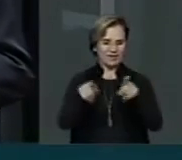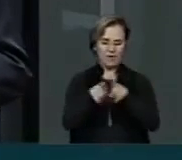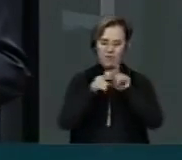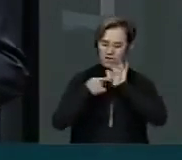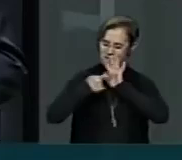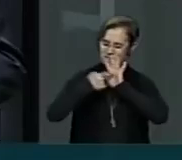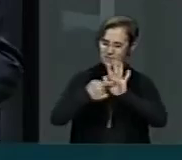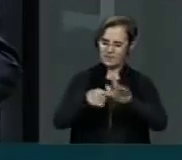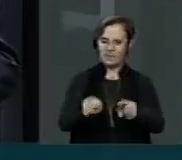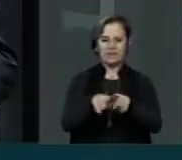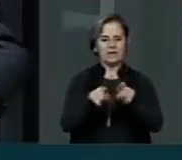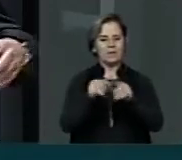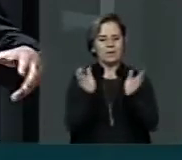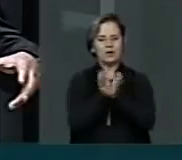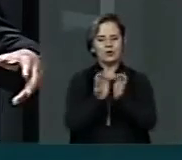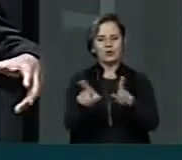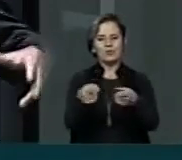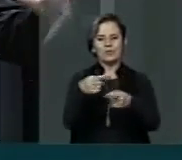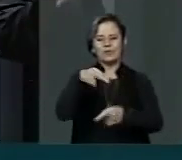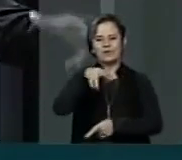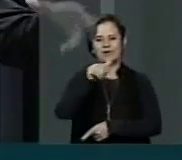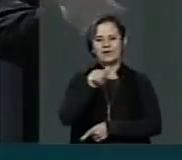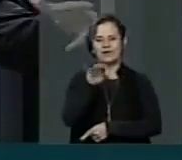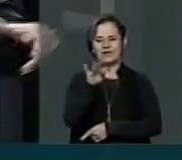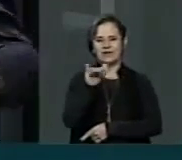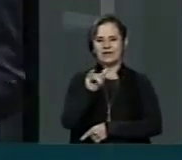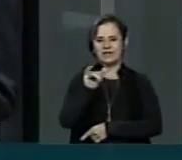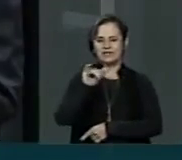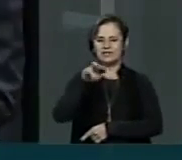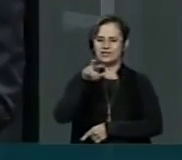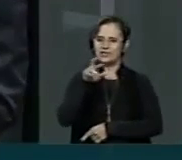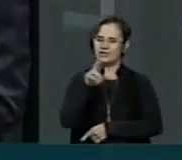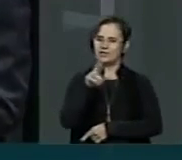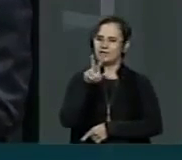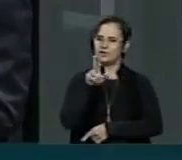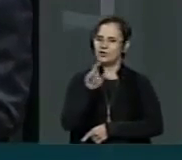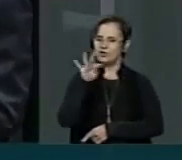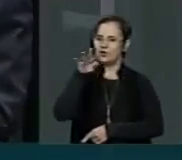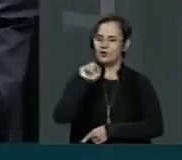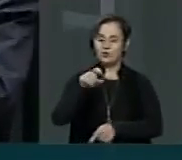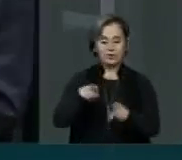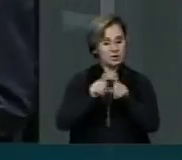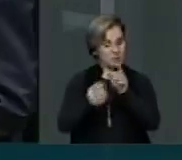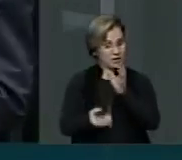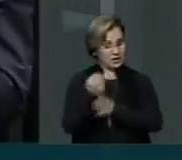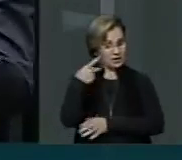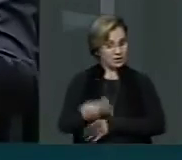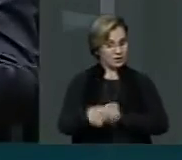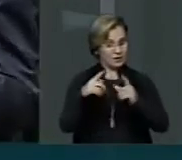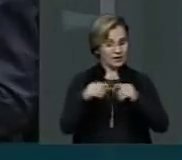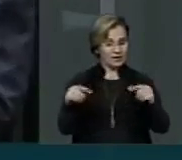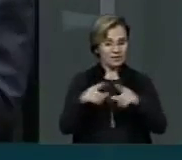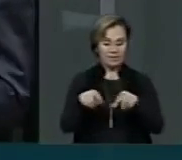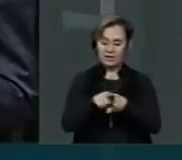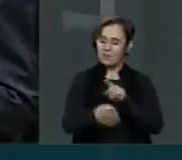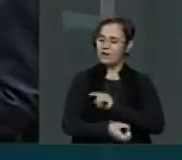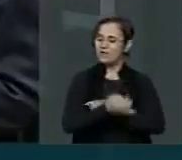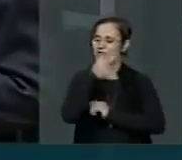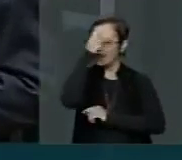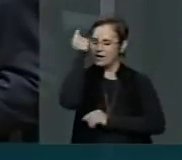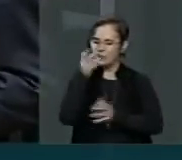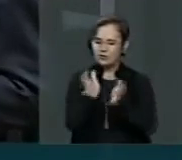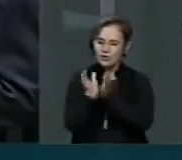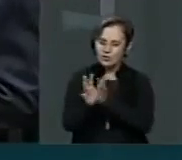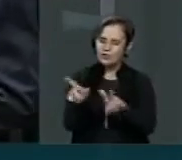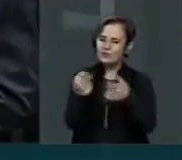O Night Roots, que inclusive nasceu aqui no Distrito Federal em Brasília, e muitas outras bandas como tem no Maranhão, e agora